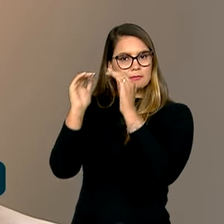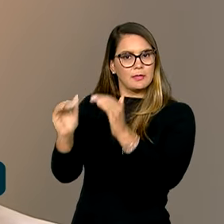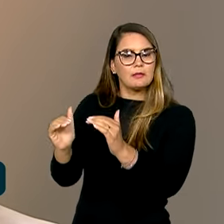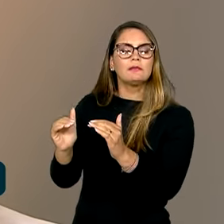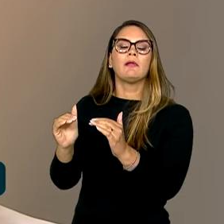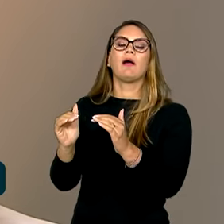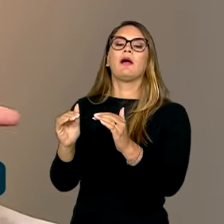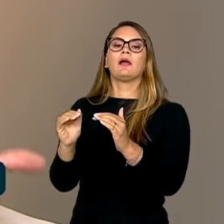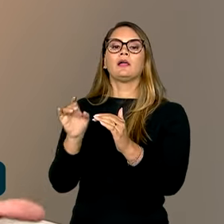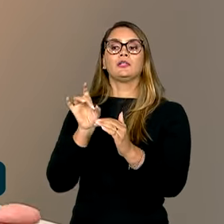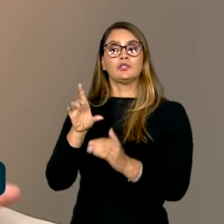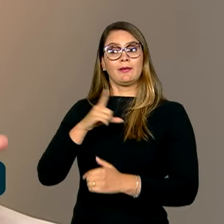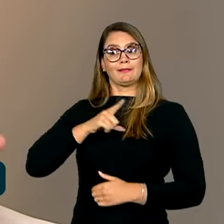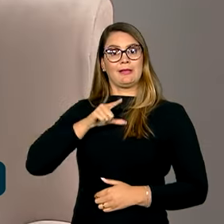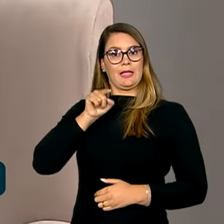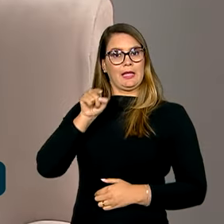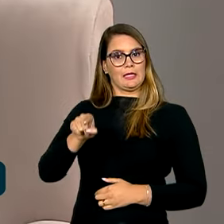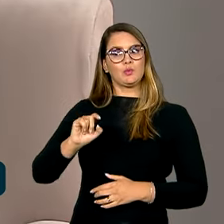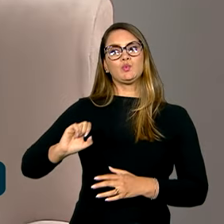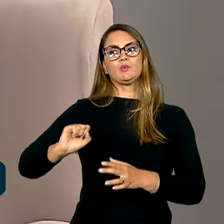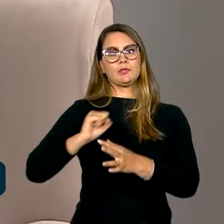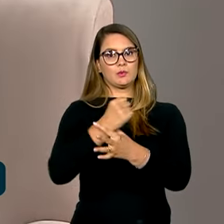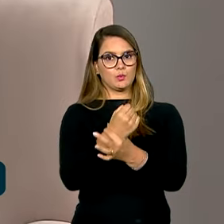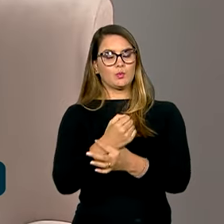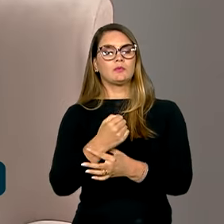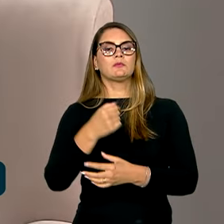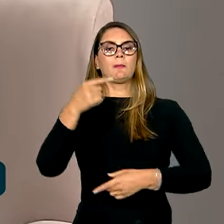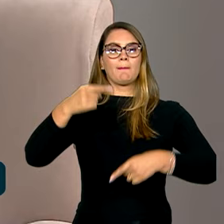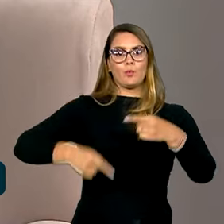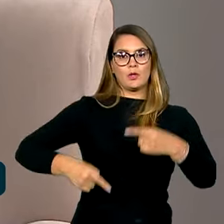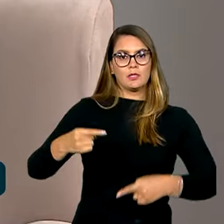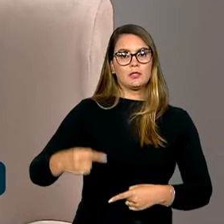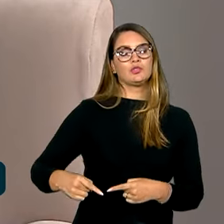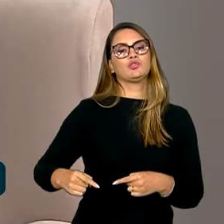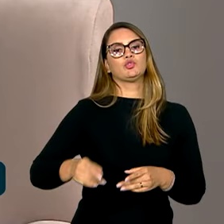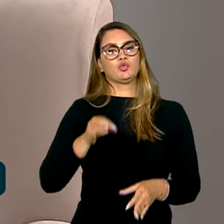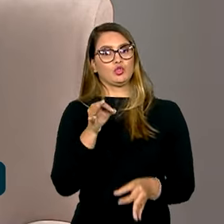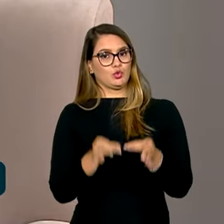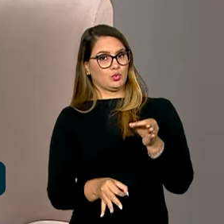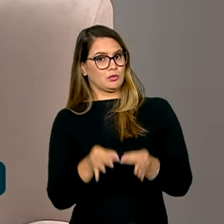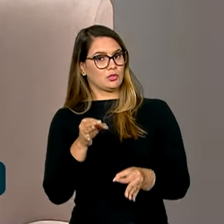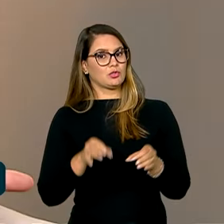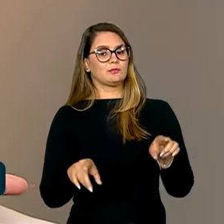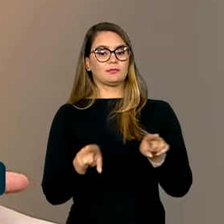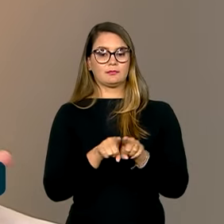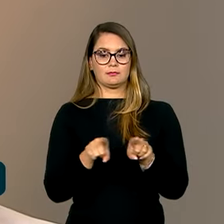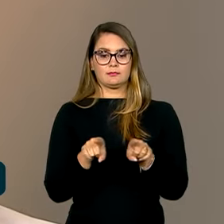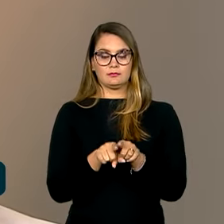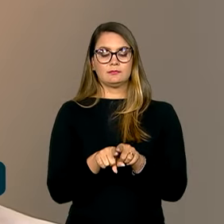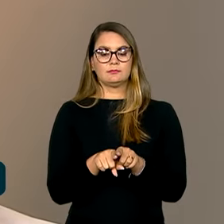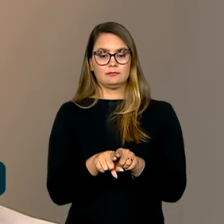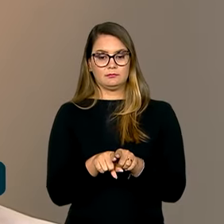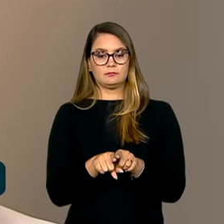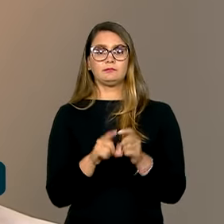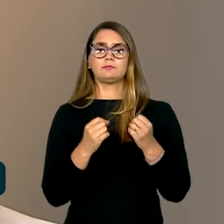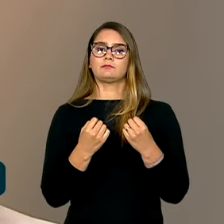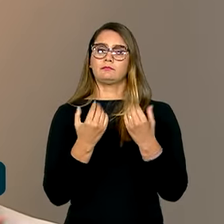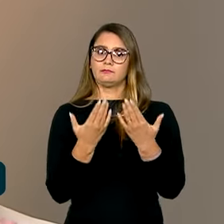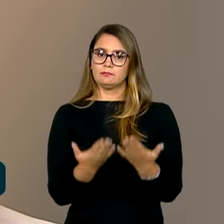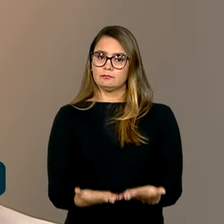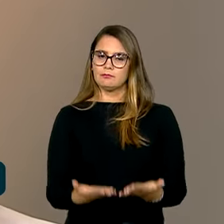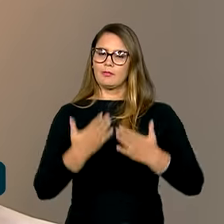ele não só cria essas condições de segurança política e jurídica, como também dá uma